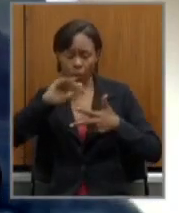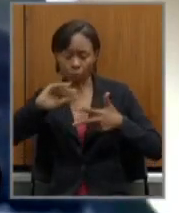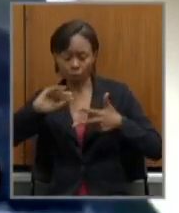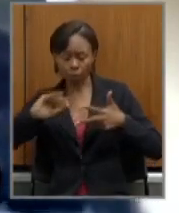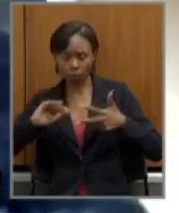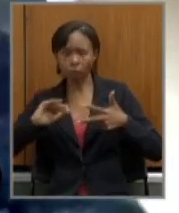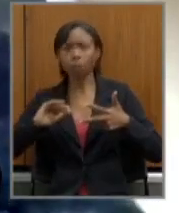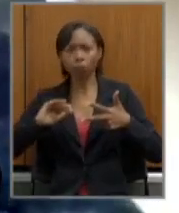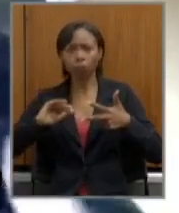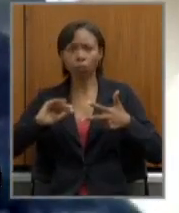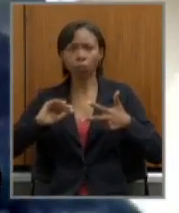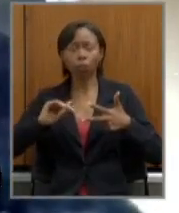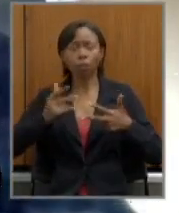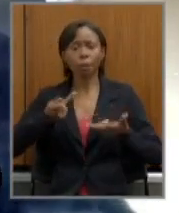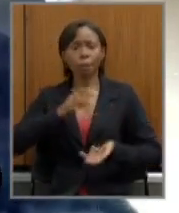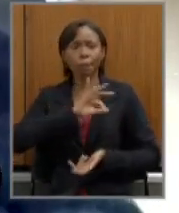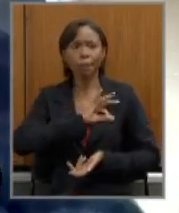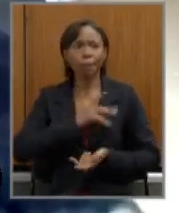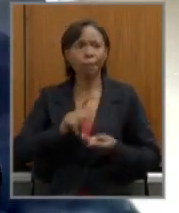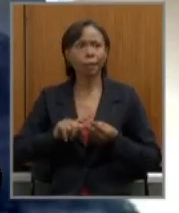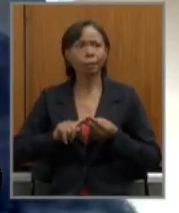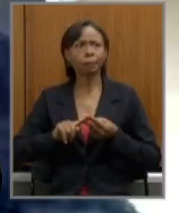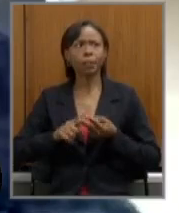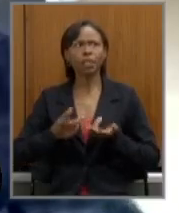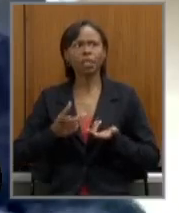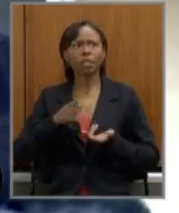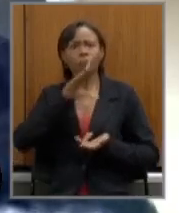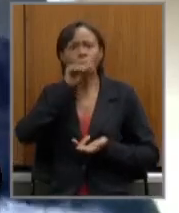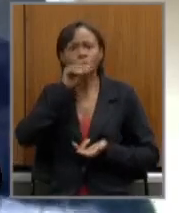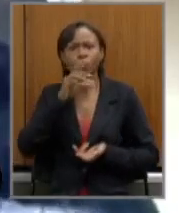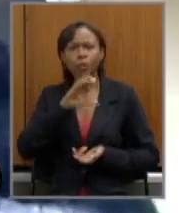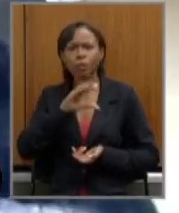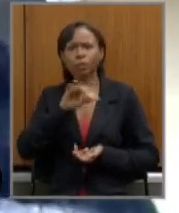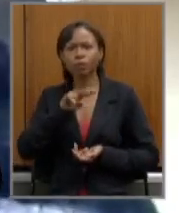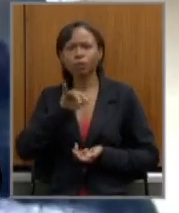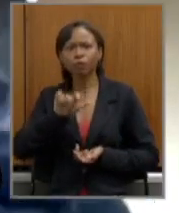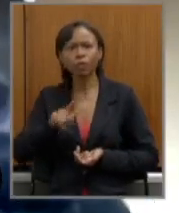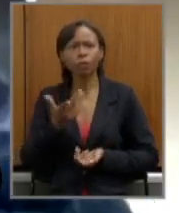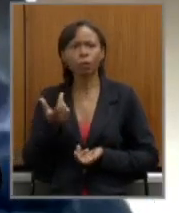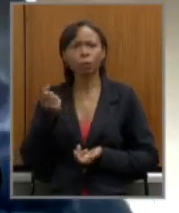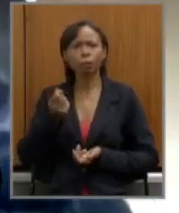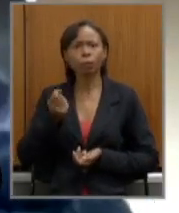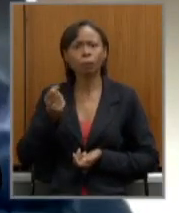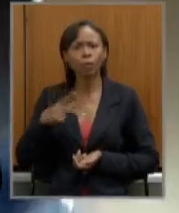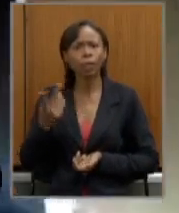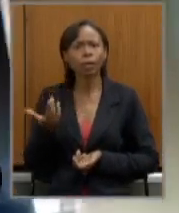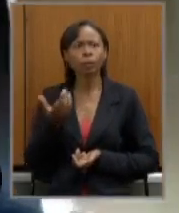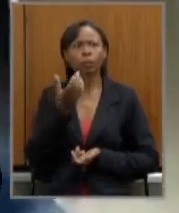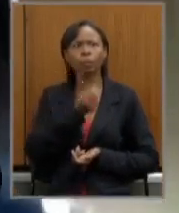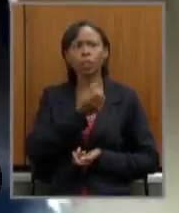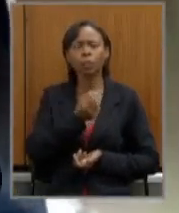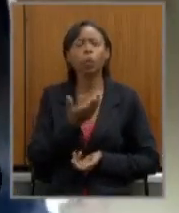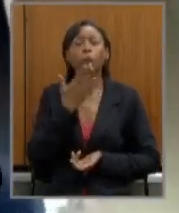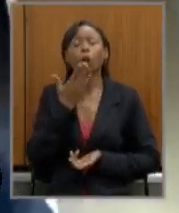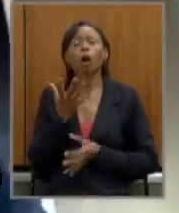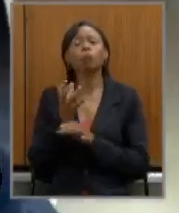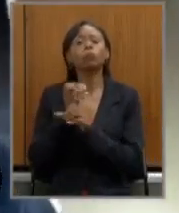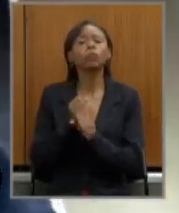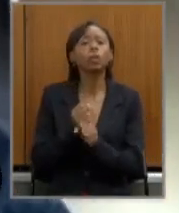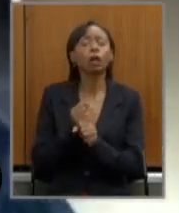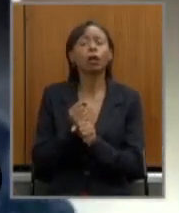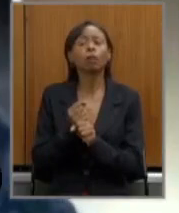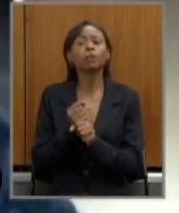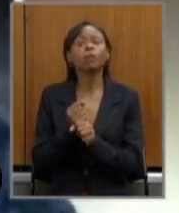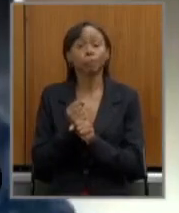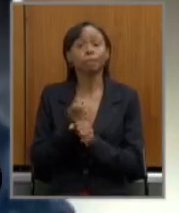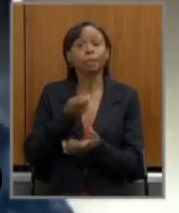servidores civis ativos aposentados pensionistas também qual o valor total do título de pagamento